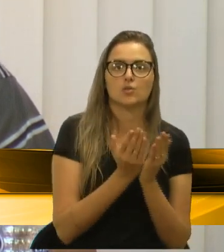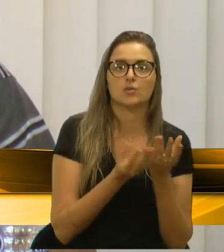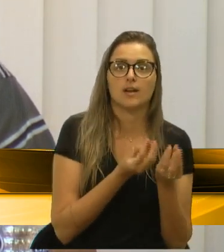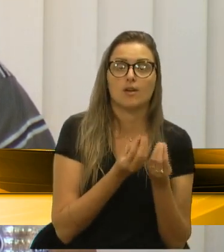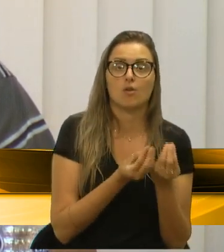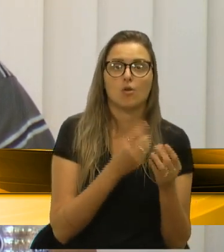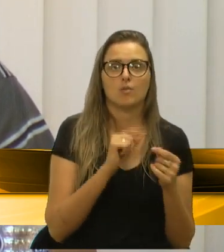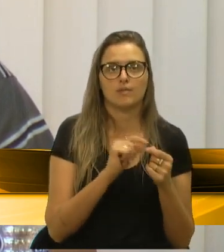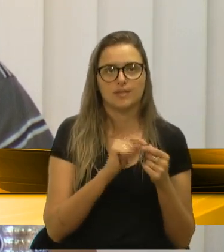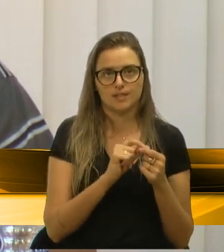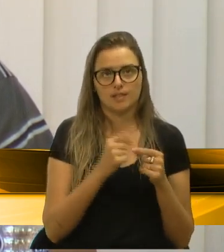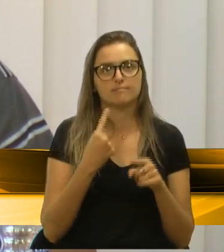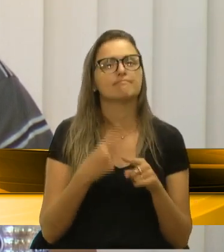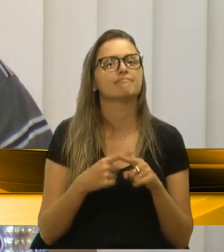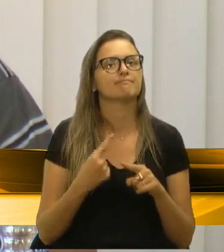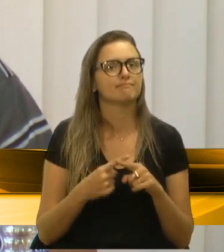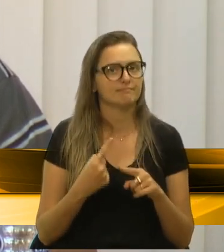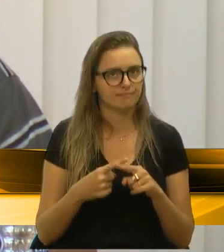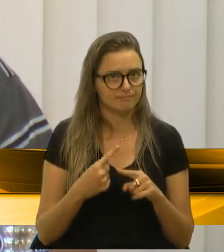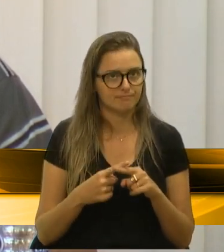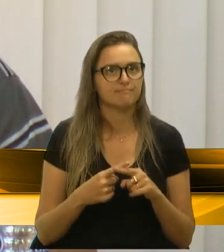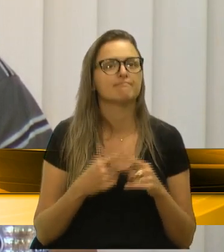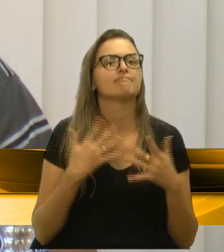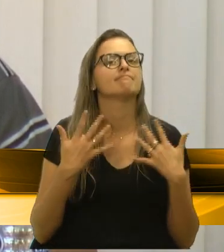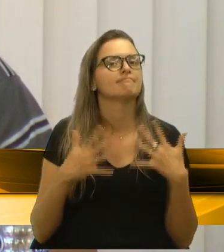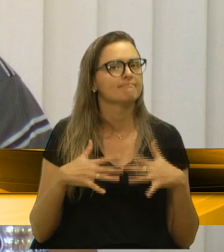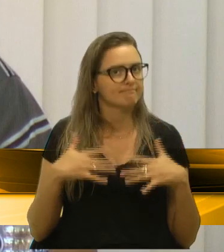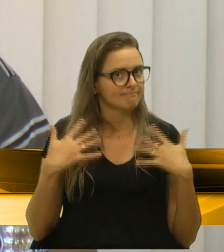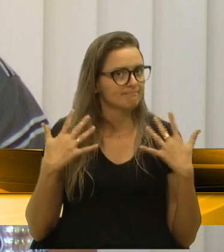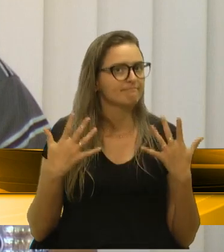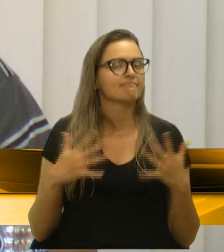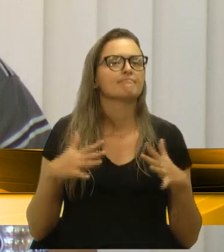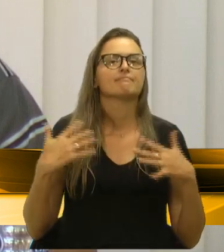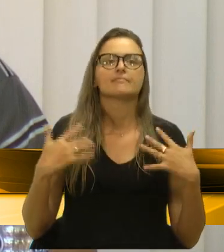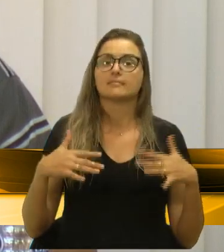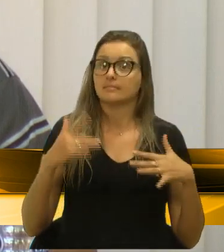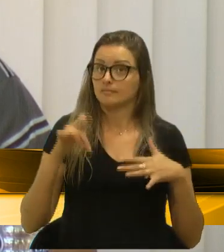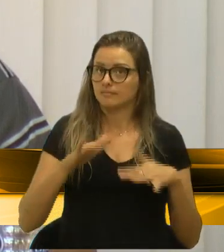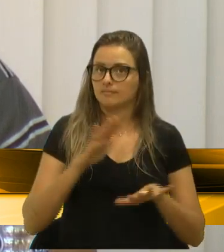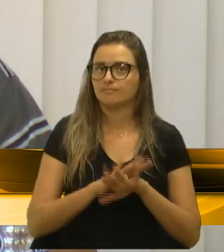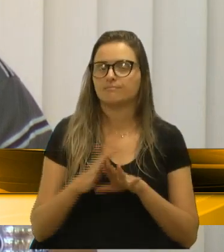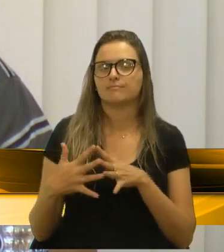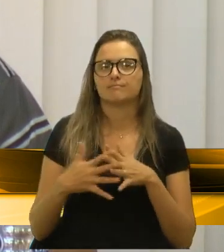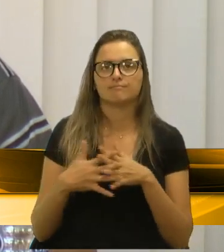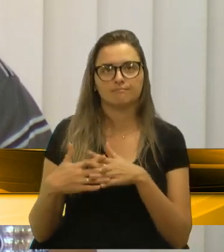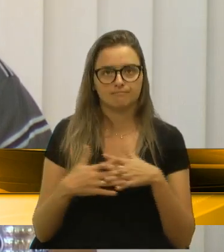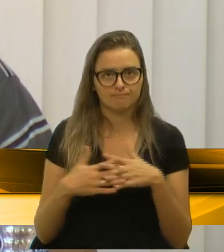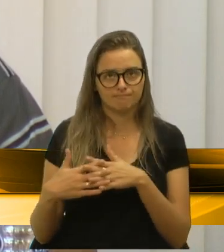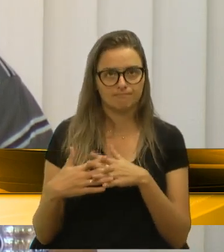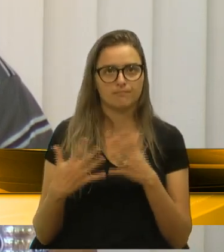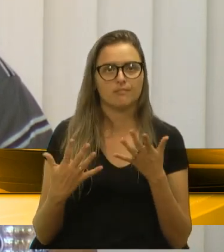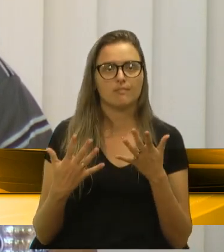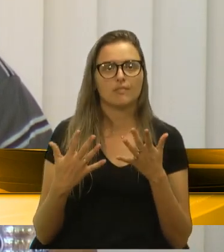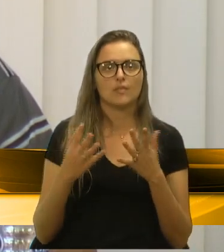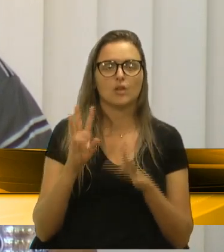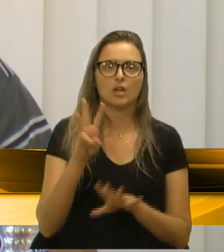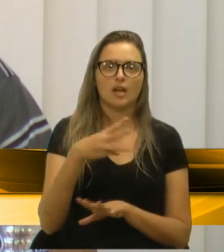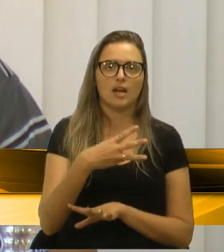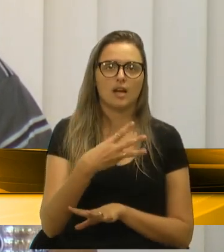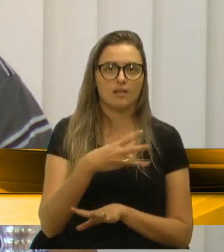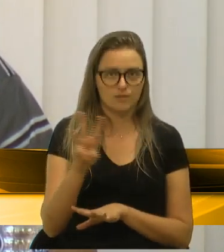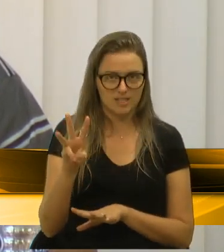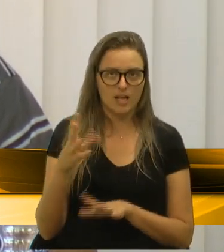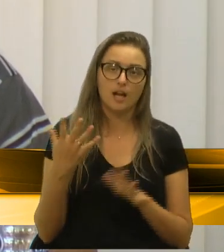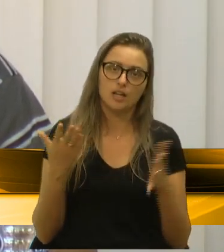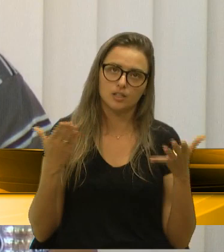porque é mais difícil de lidar. O transporte público da